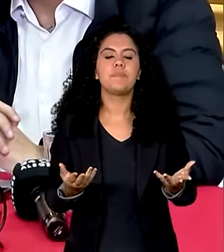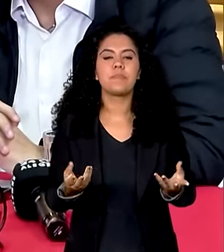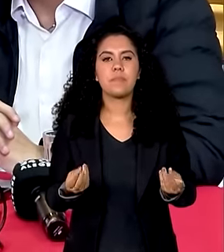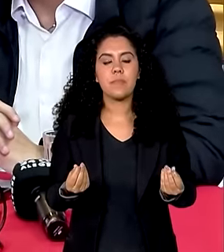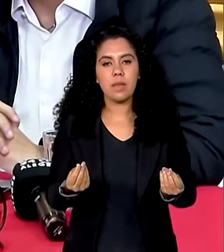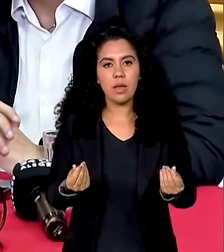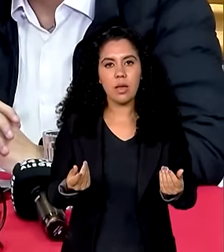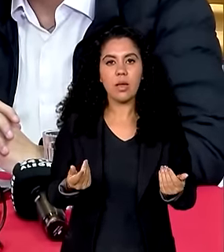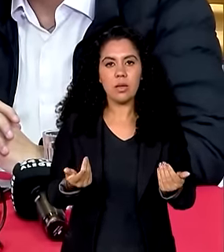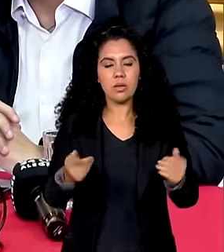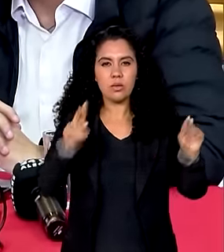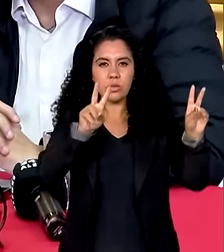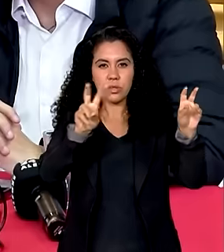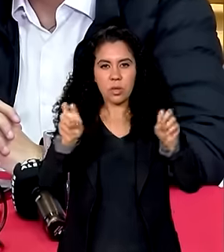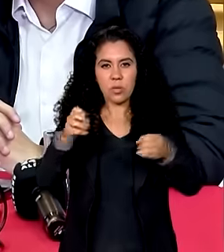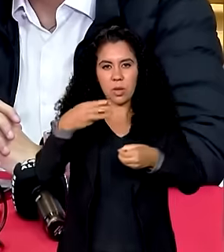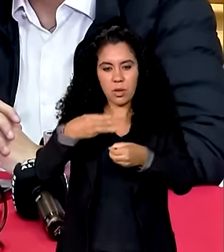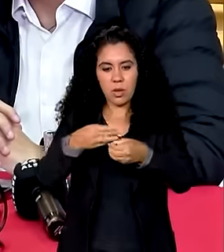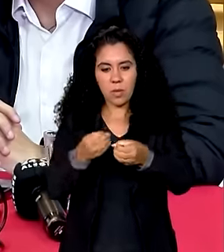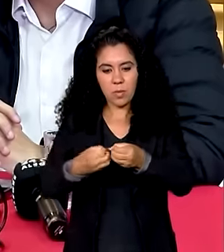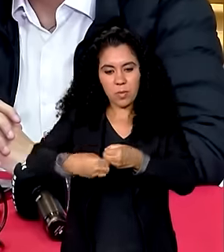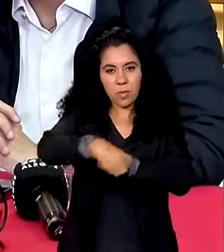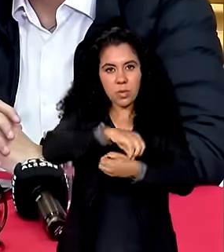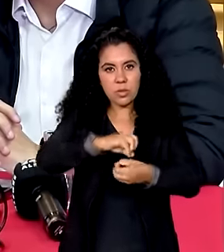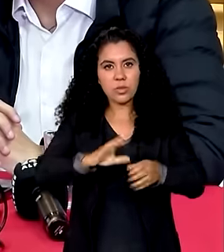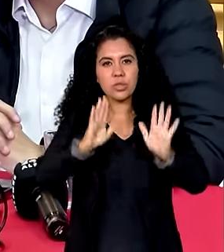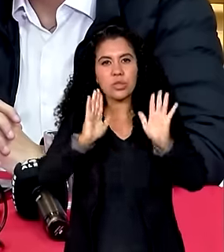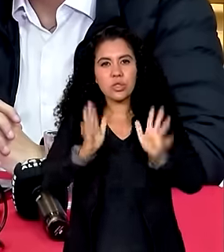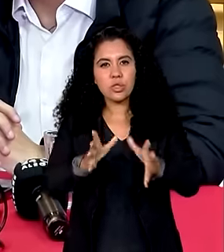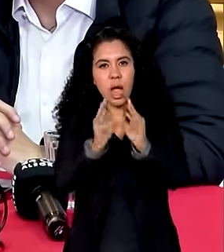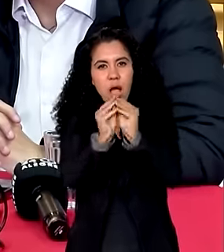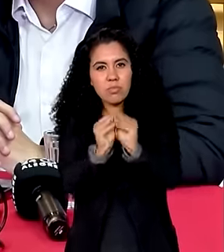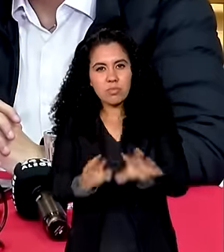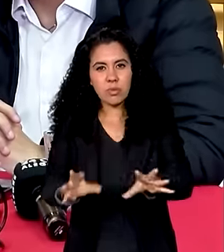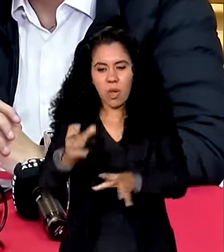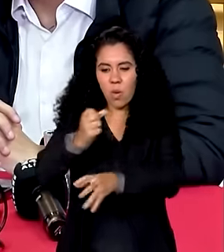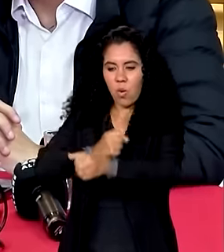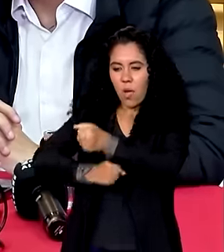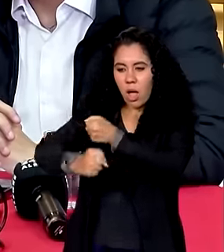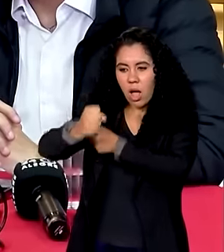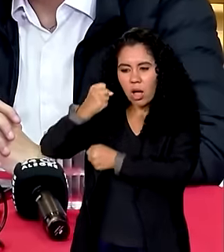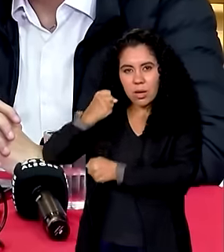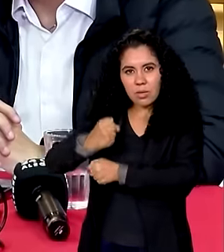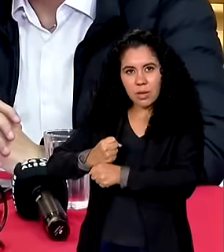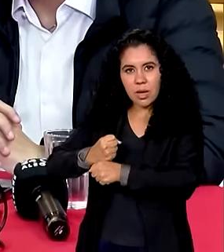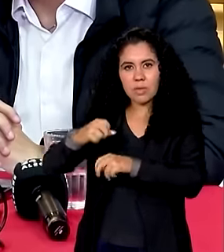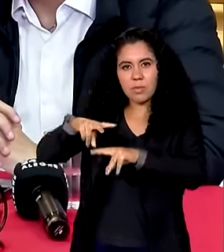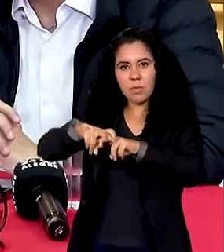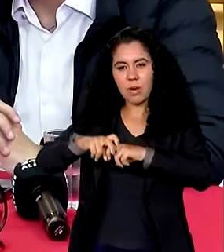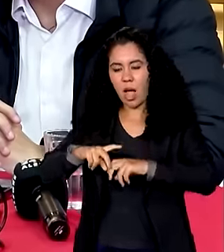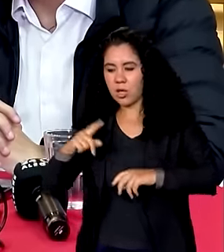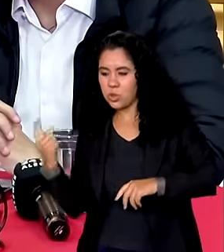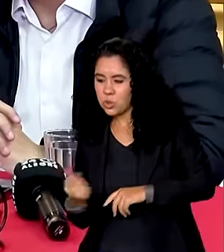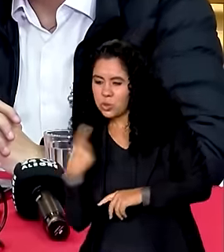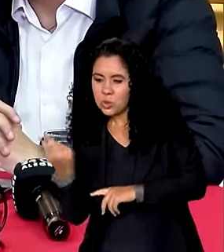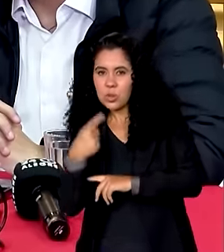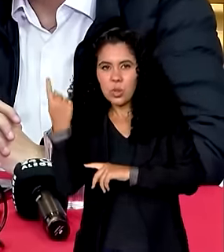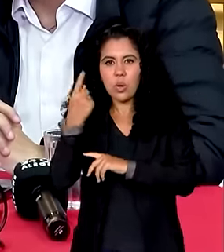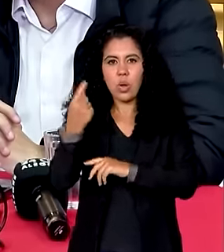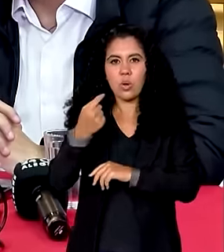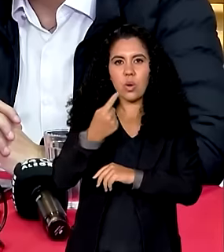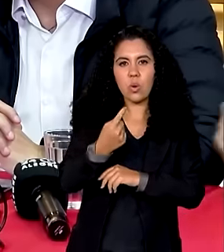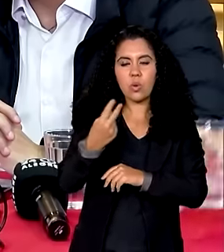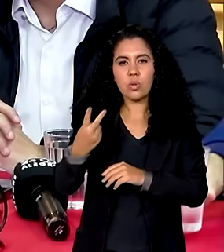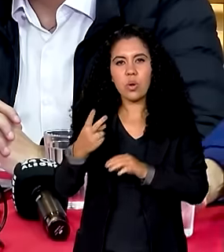e municípios que já sofreram no ano passado no ciclone 1 2 e no evento de outubro e